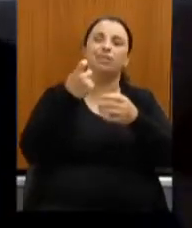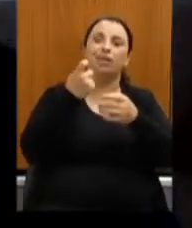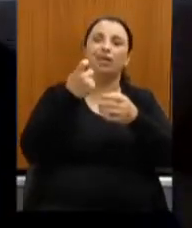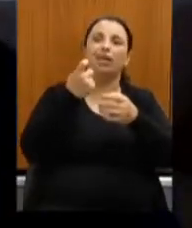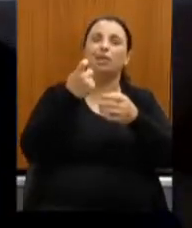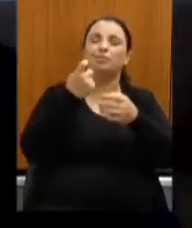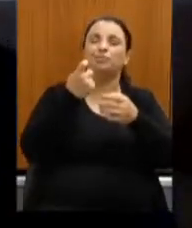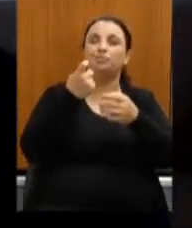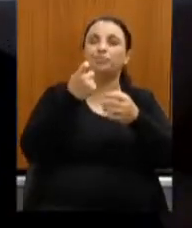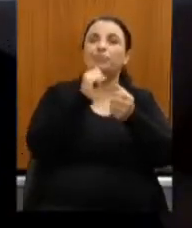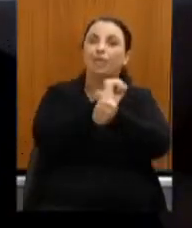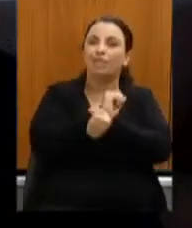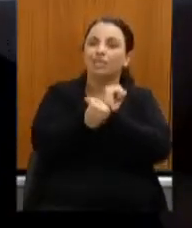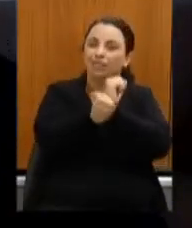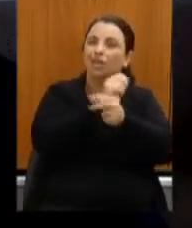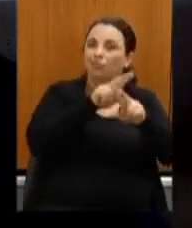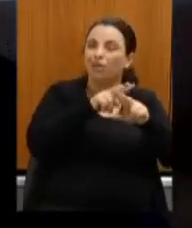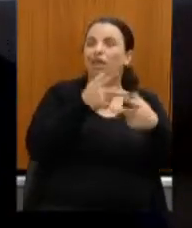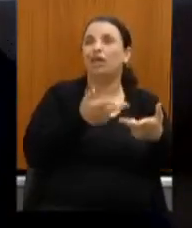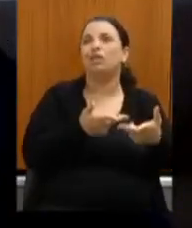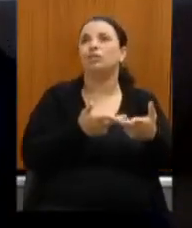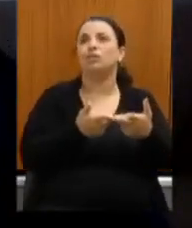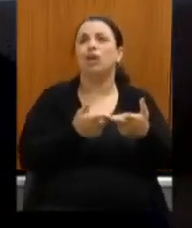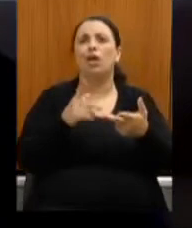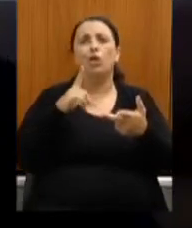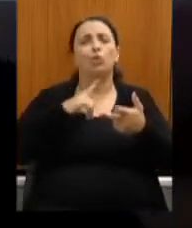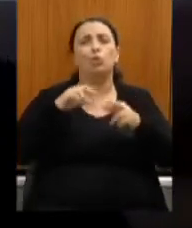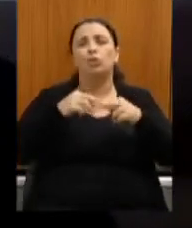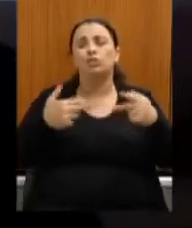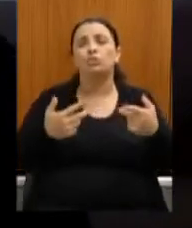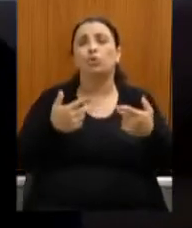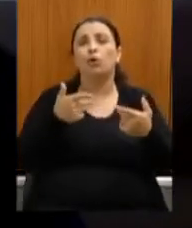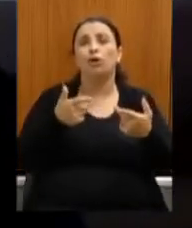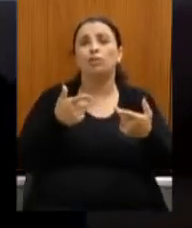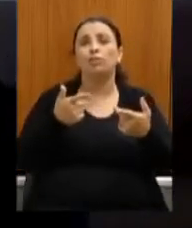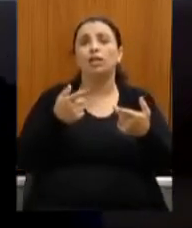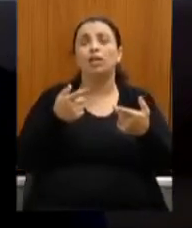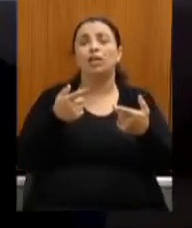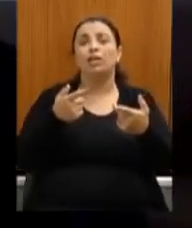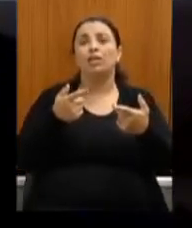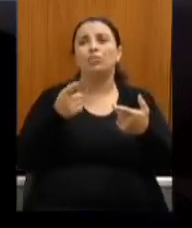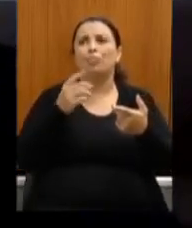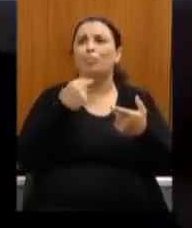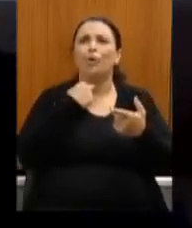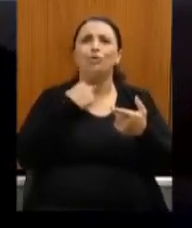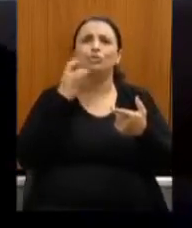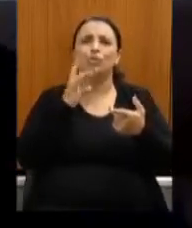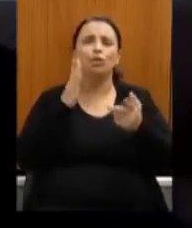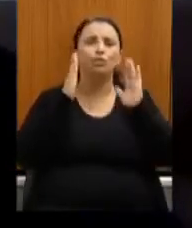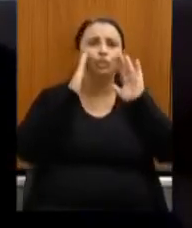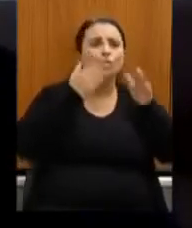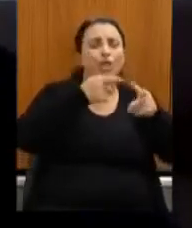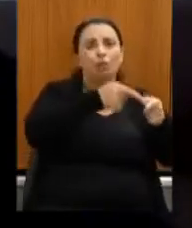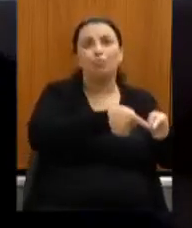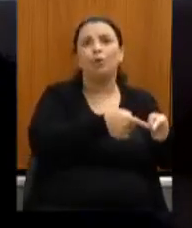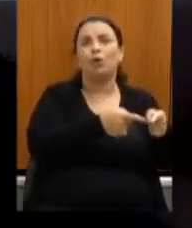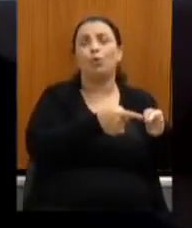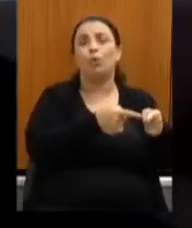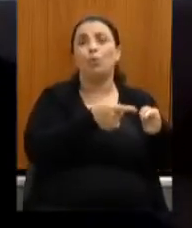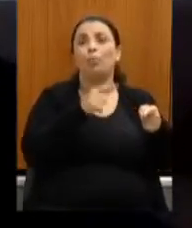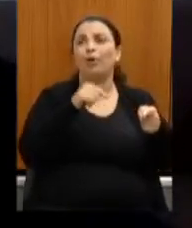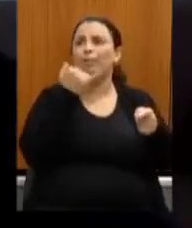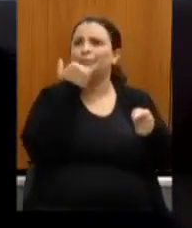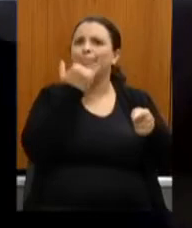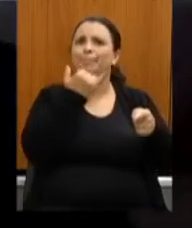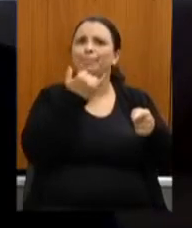a essa fortuna gás que não são só os 18 milhões que ela drena a possibilidade de captação dos outros